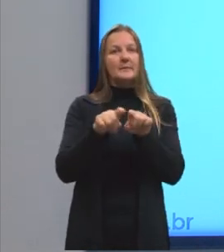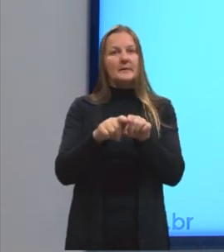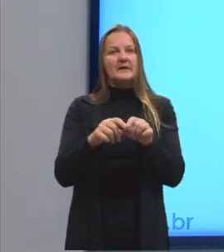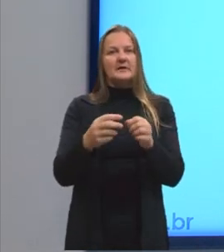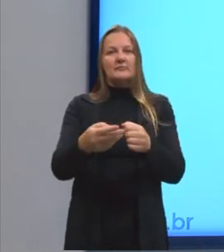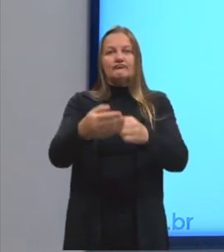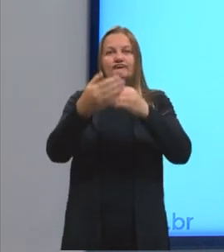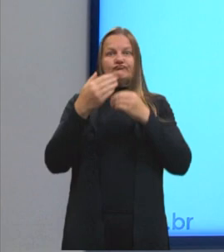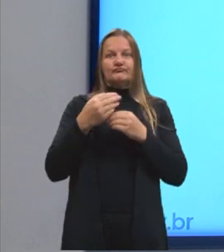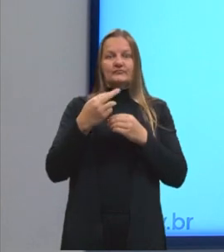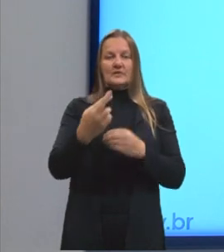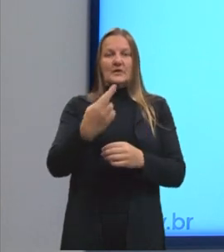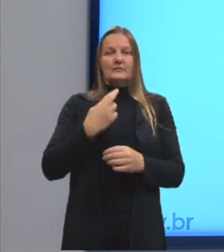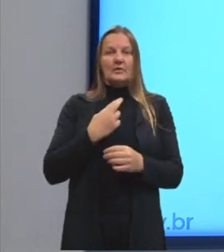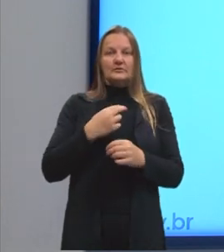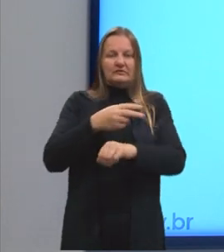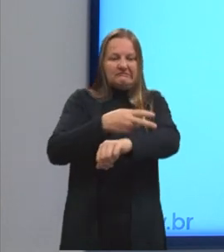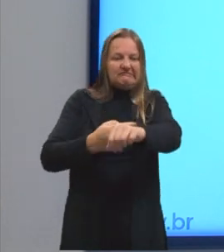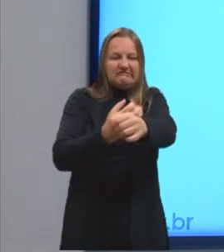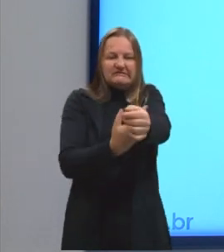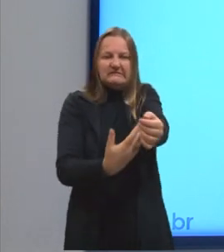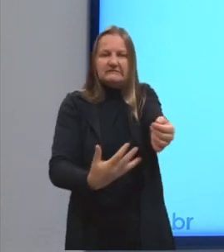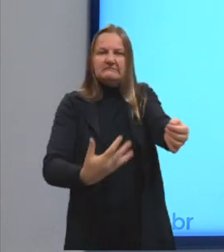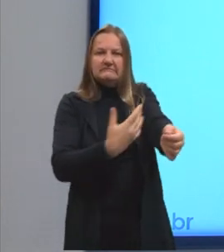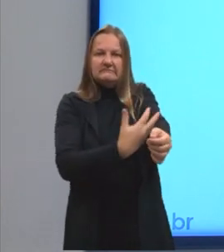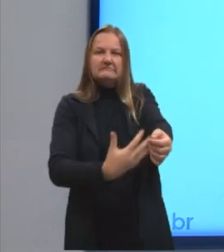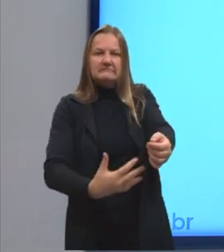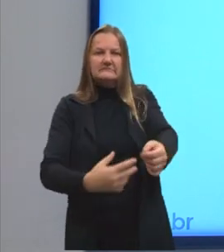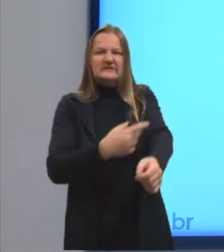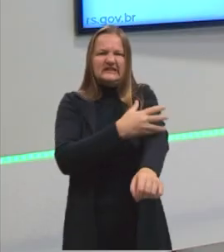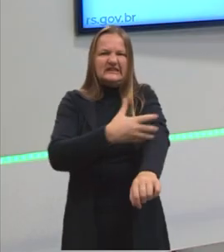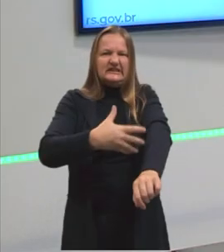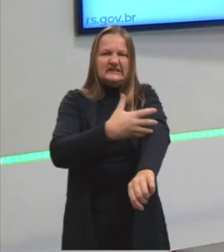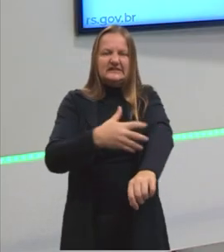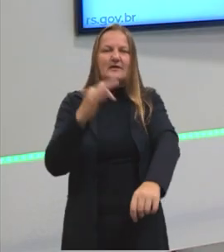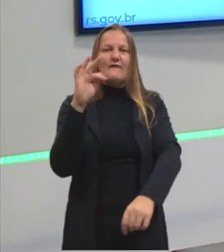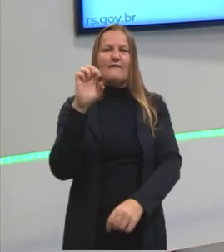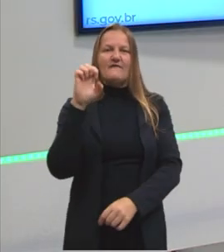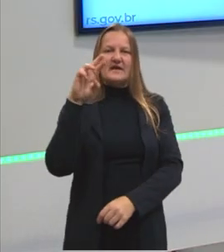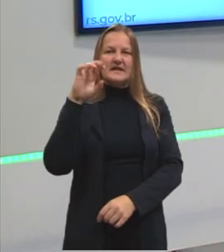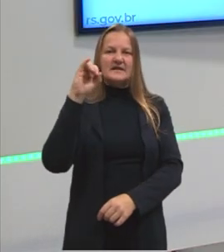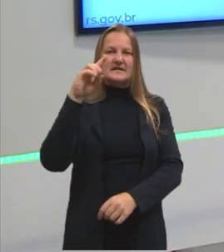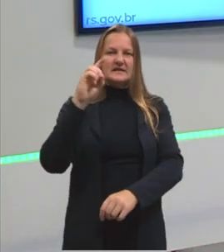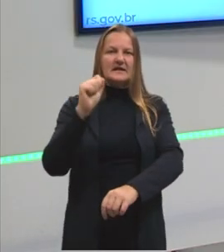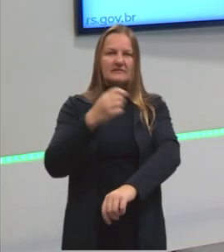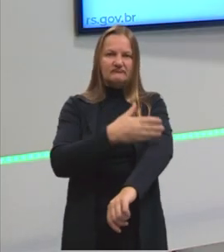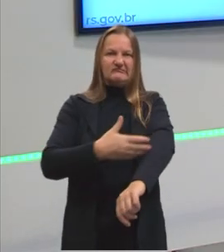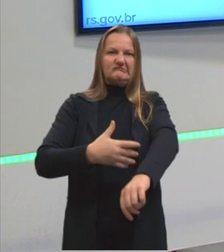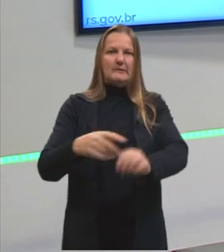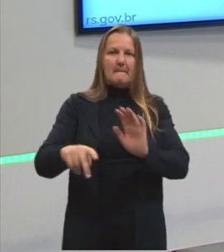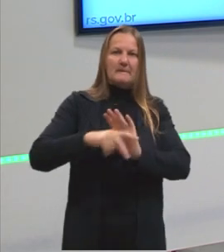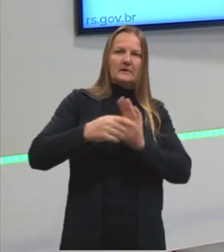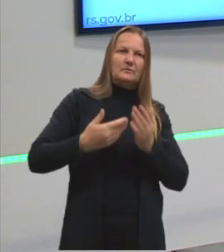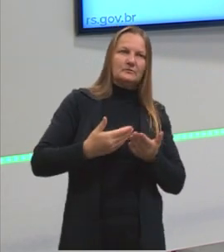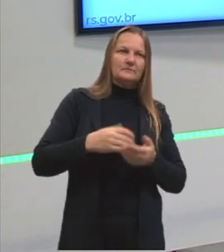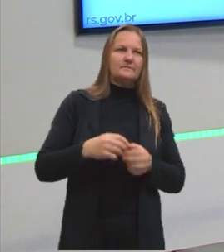recebe o resultado dessa ação, porque a ferida acabou acontecendo nele próprio.